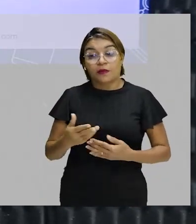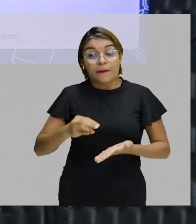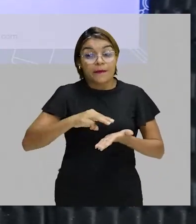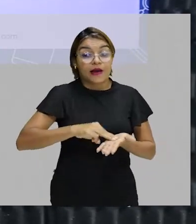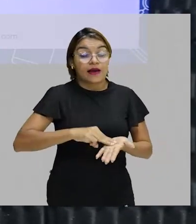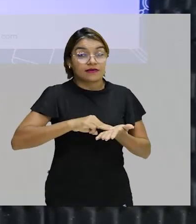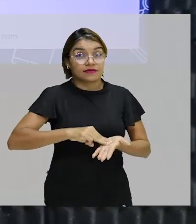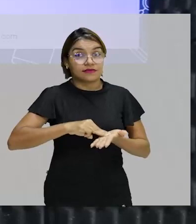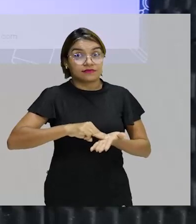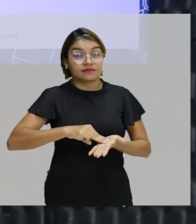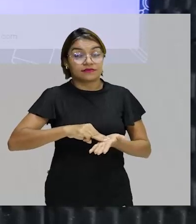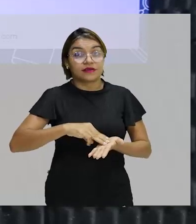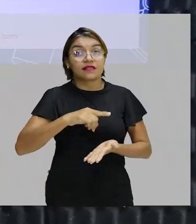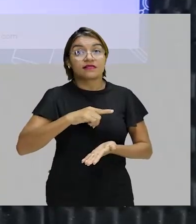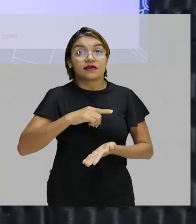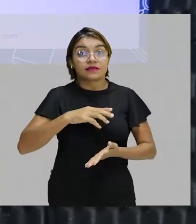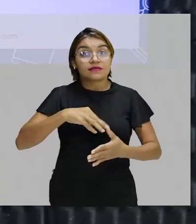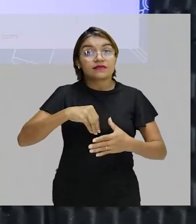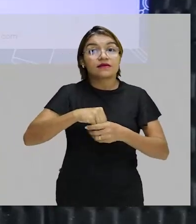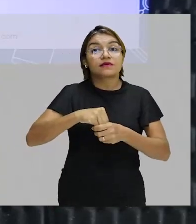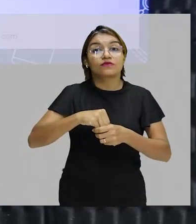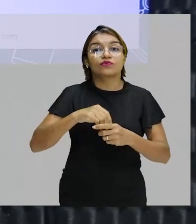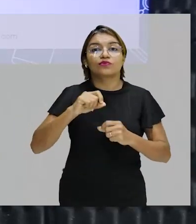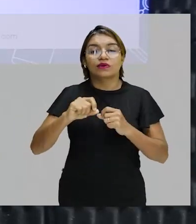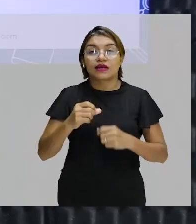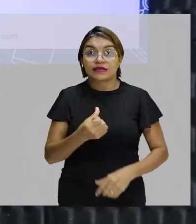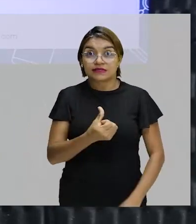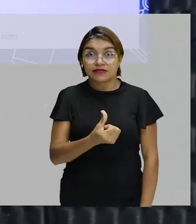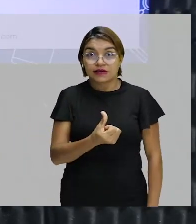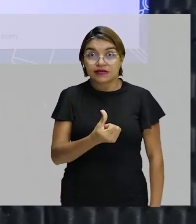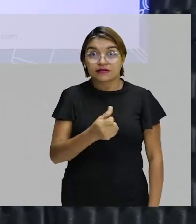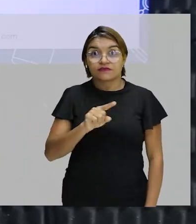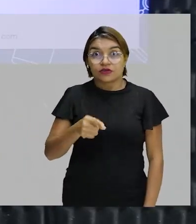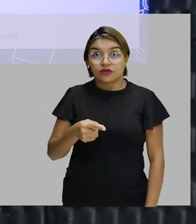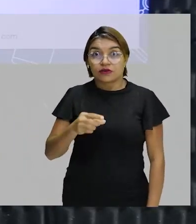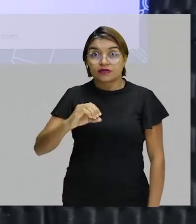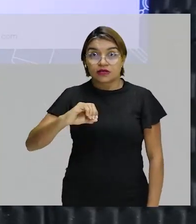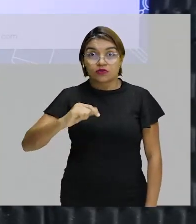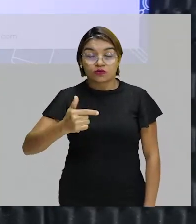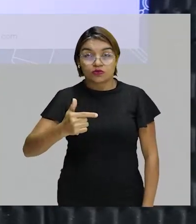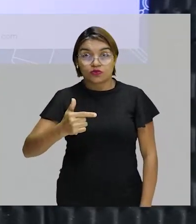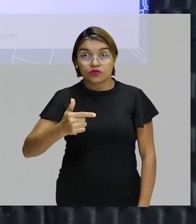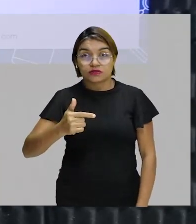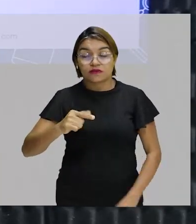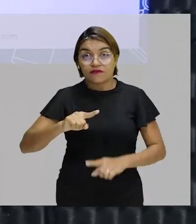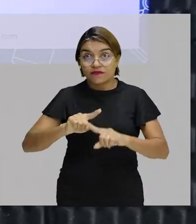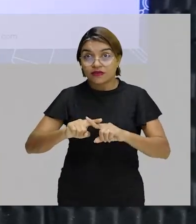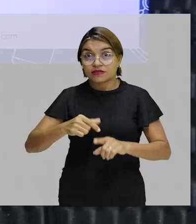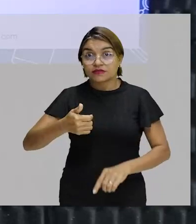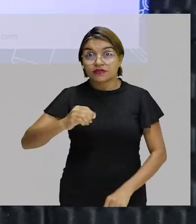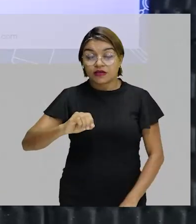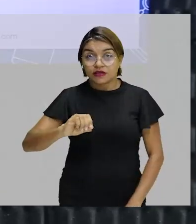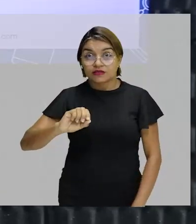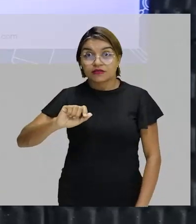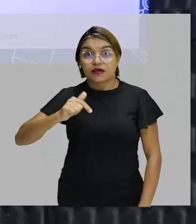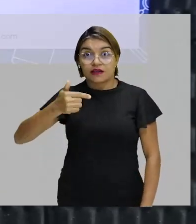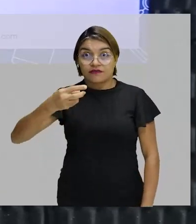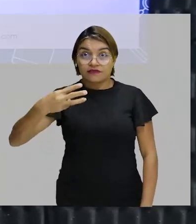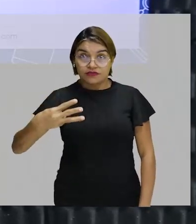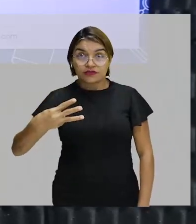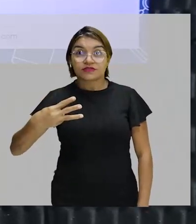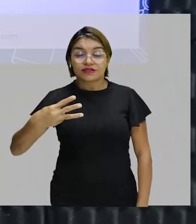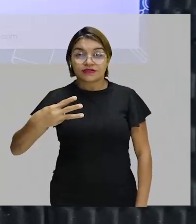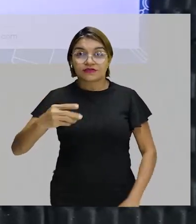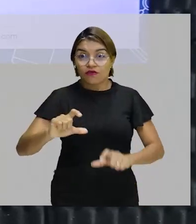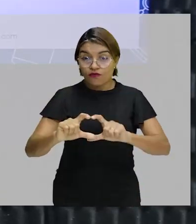estará contido 6,02 vezes 10 elevado a 23 fórmulas,